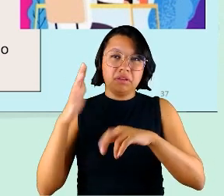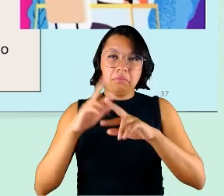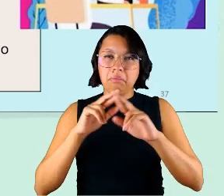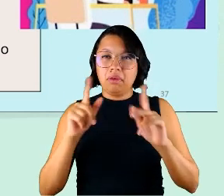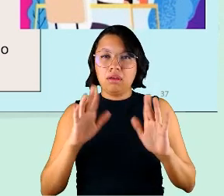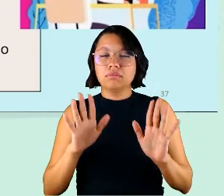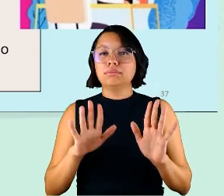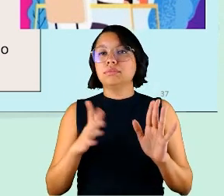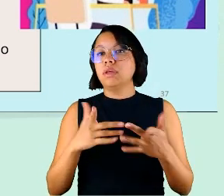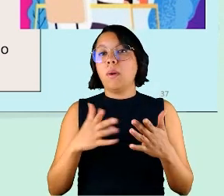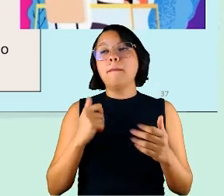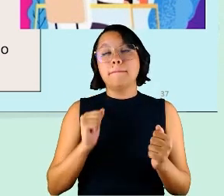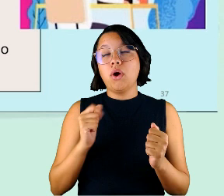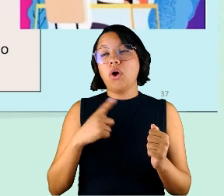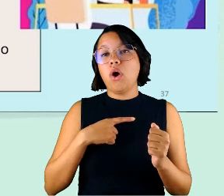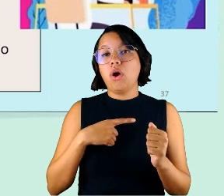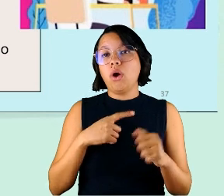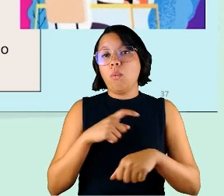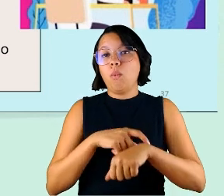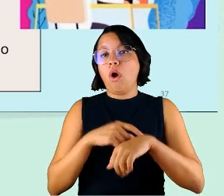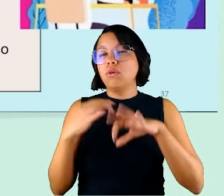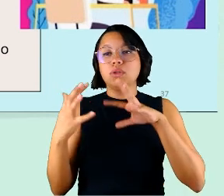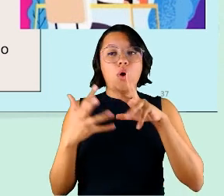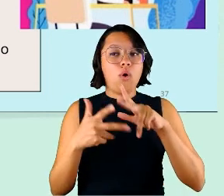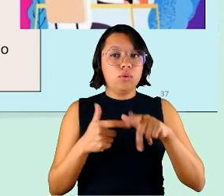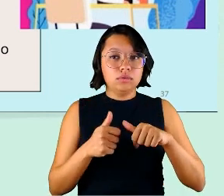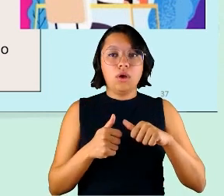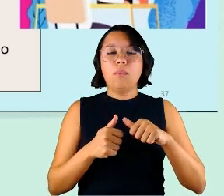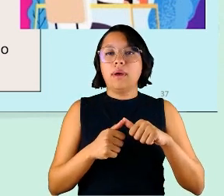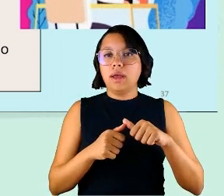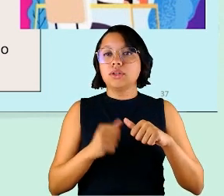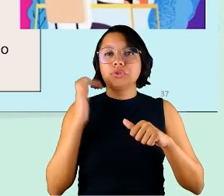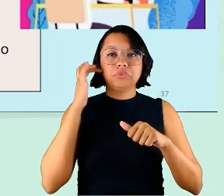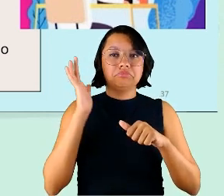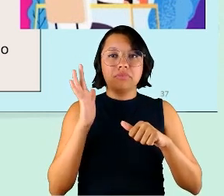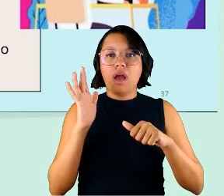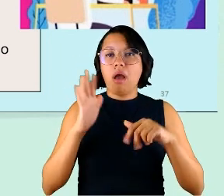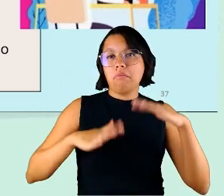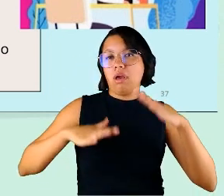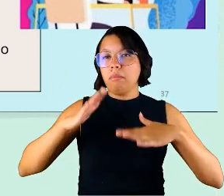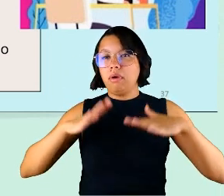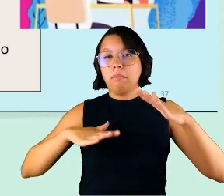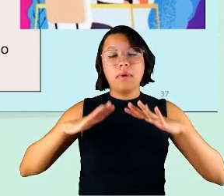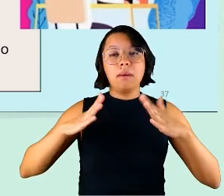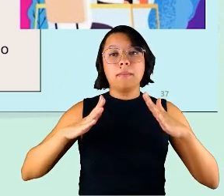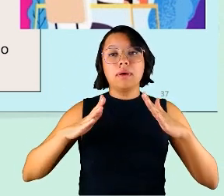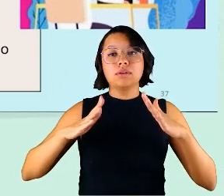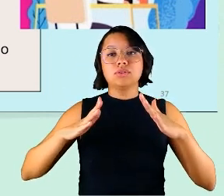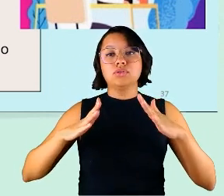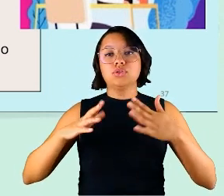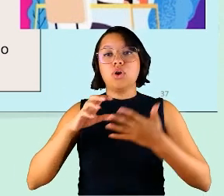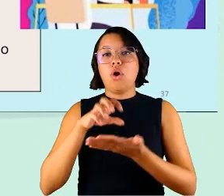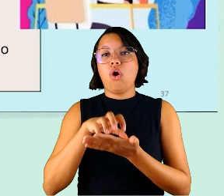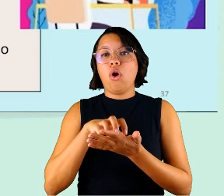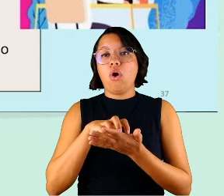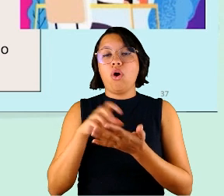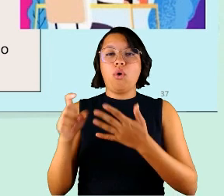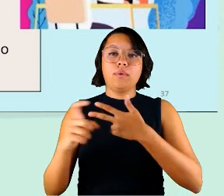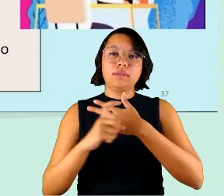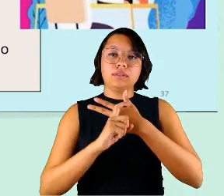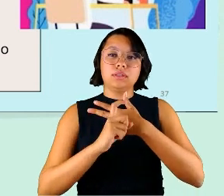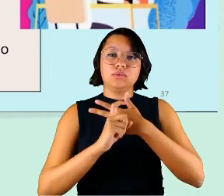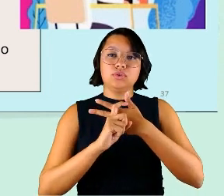ter desde um horário completamente flexível como a gente encontrou em órgão de executivo que a pessoa tinha para